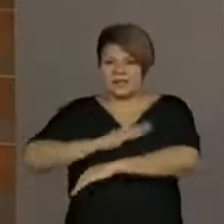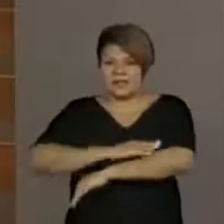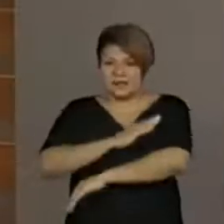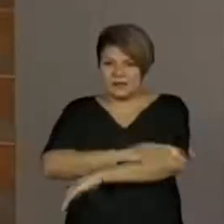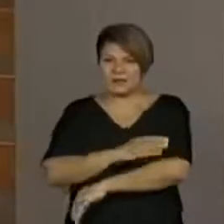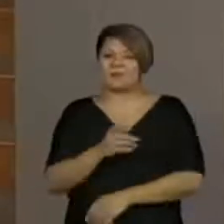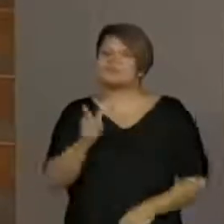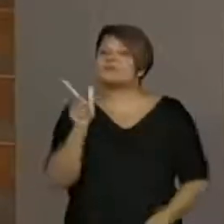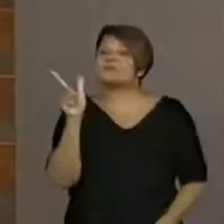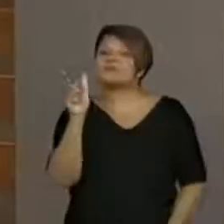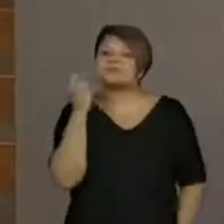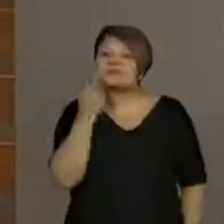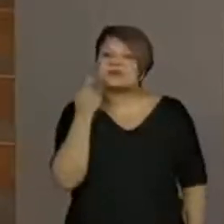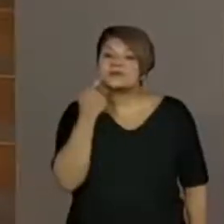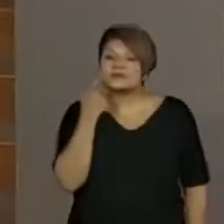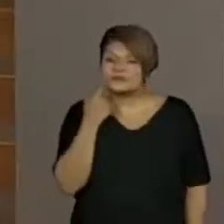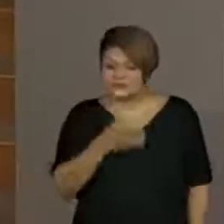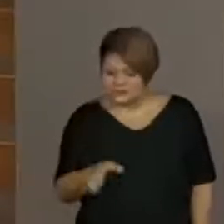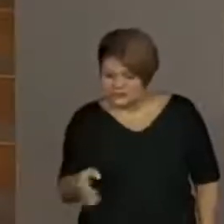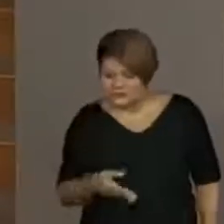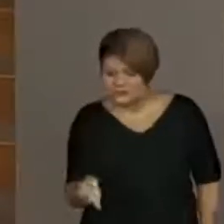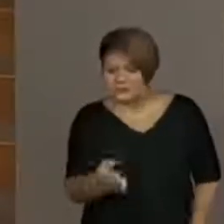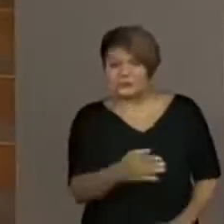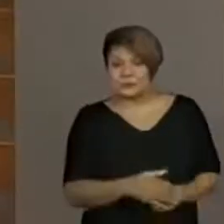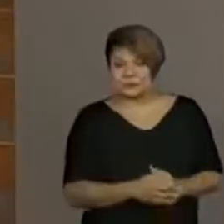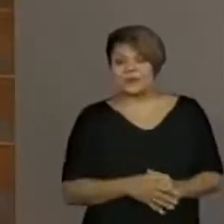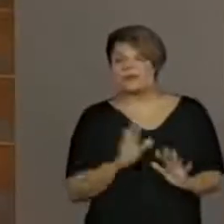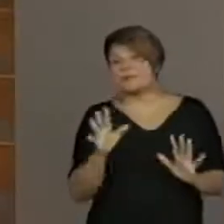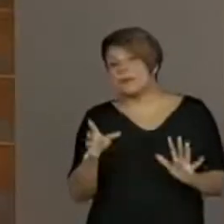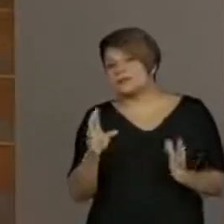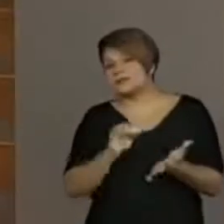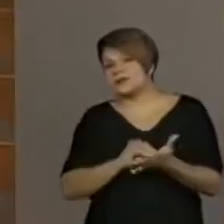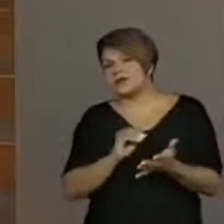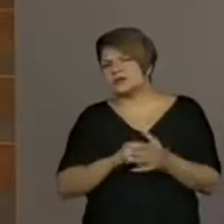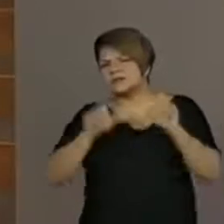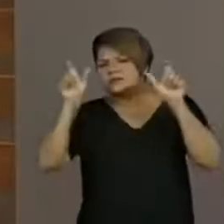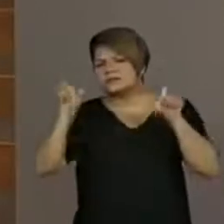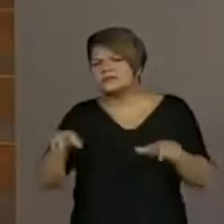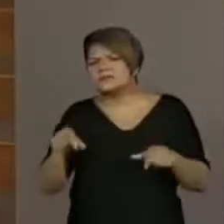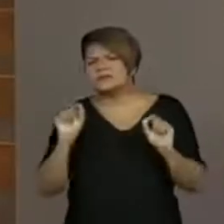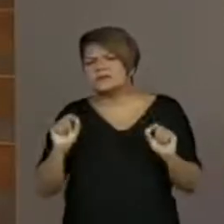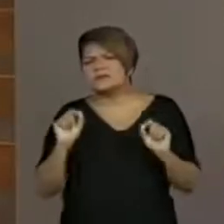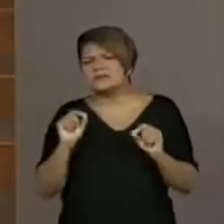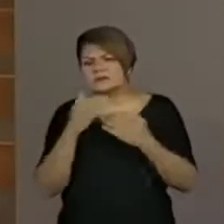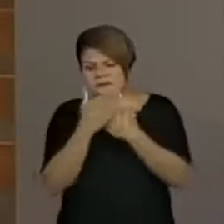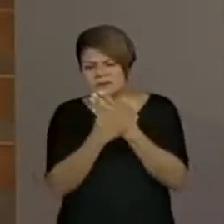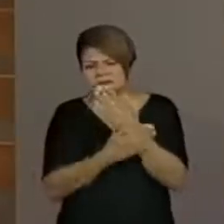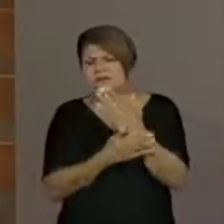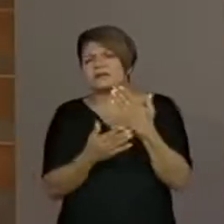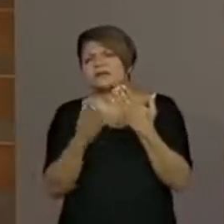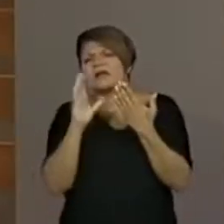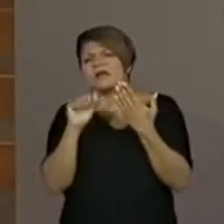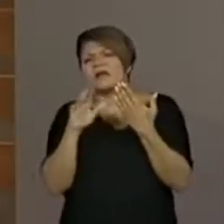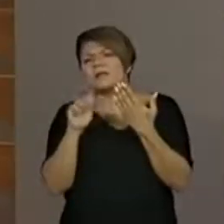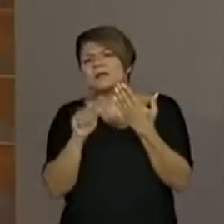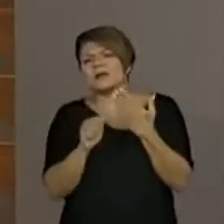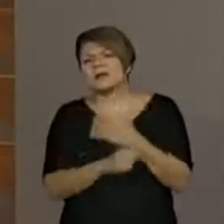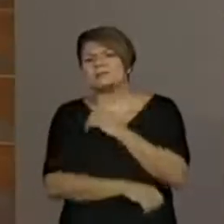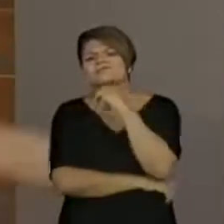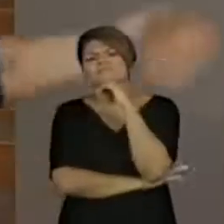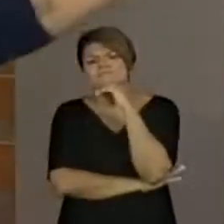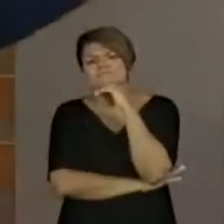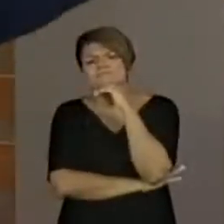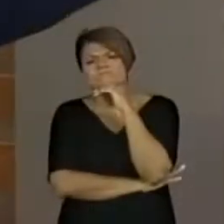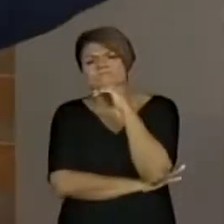peixes. Mas ainda não apareceu aqueles dois personagens que estavam na capa do livro. Que suspense, O que está acontecendo?